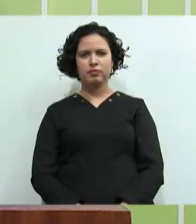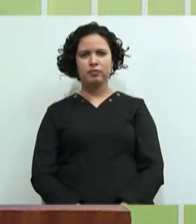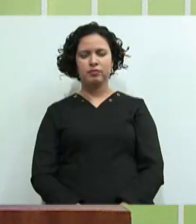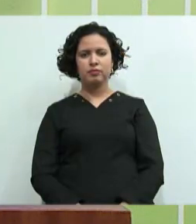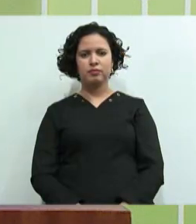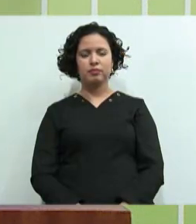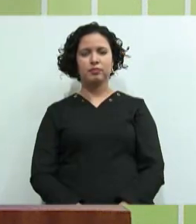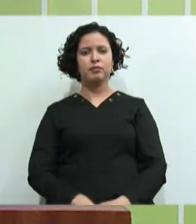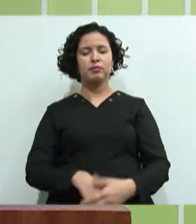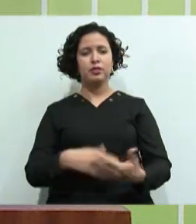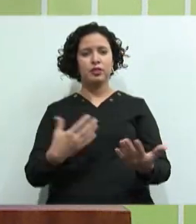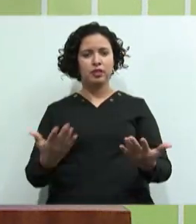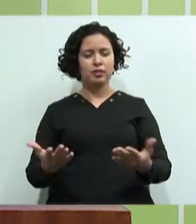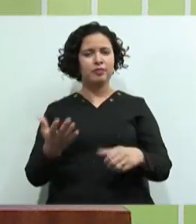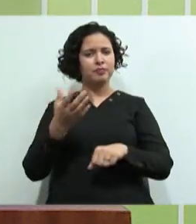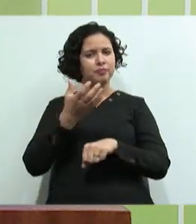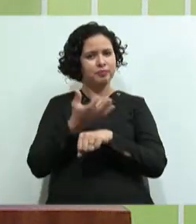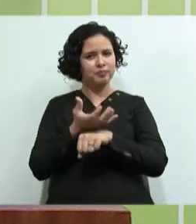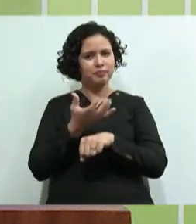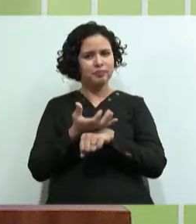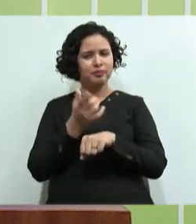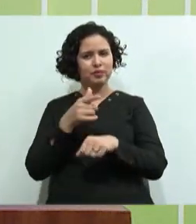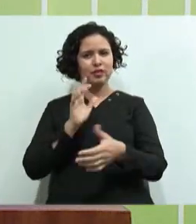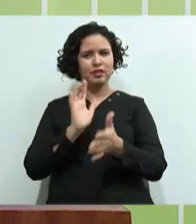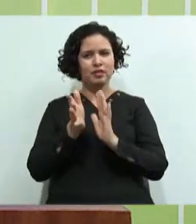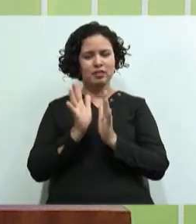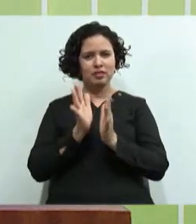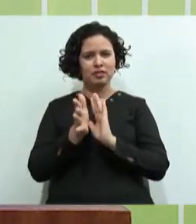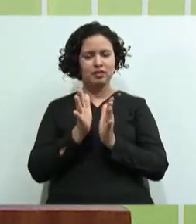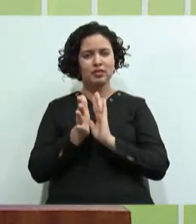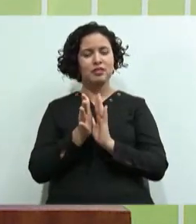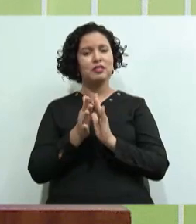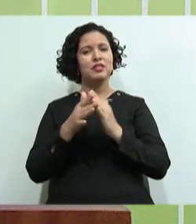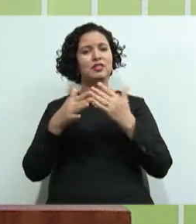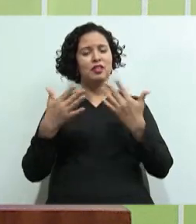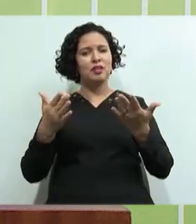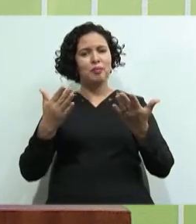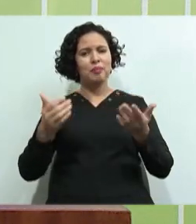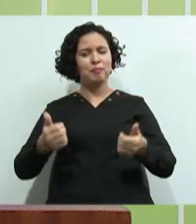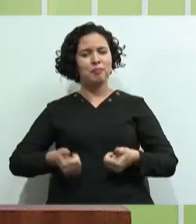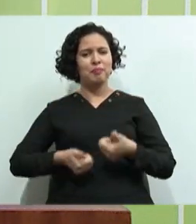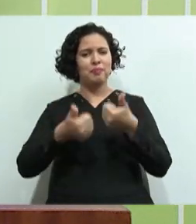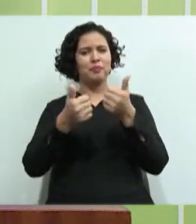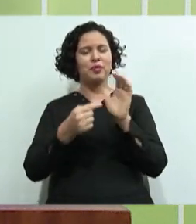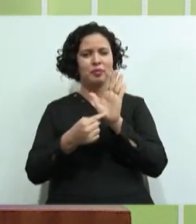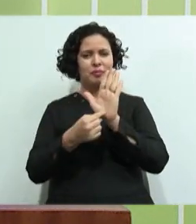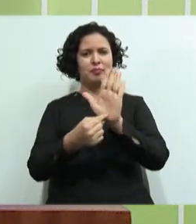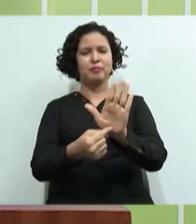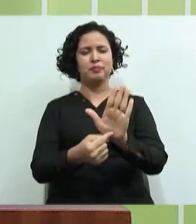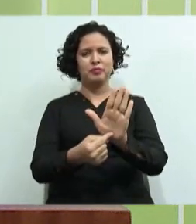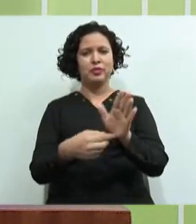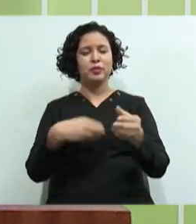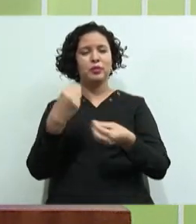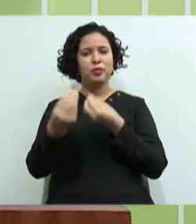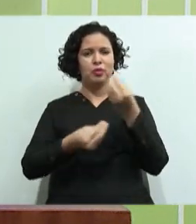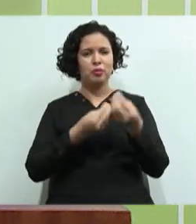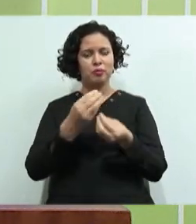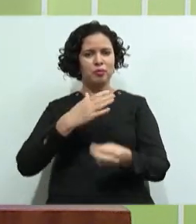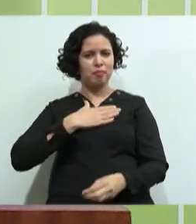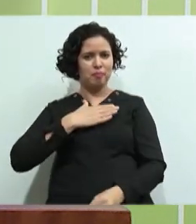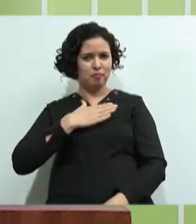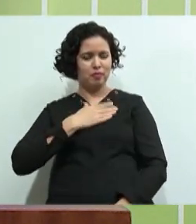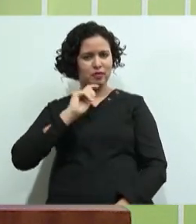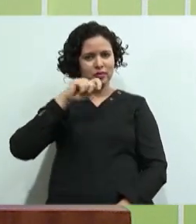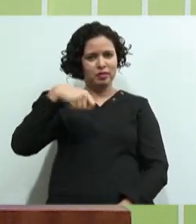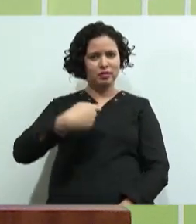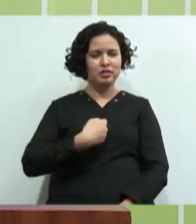Como a disciplina é de libras, certo? Nada melhor do que eu começar mostrando pra vocês Como que é o meu sinal em